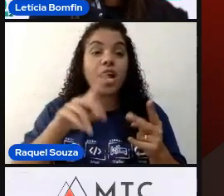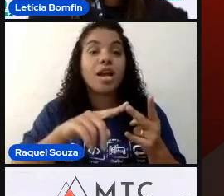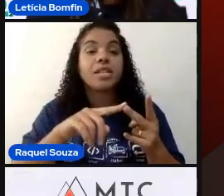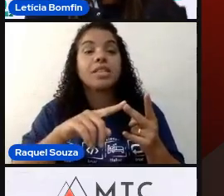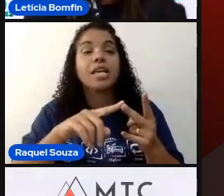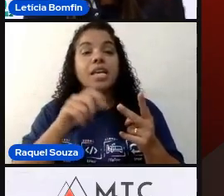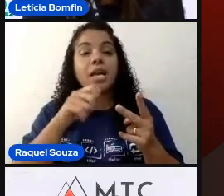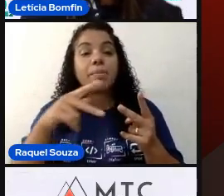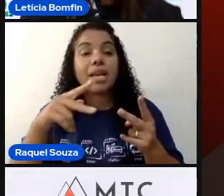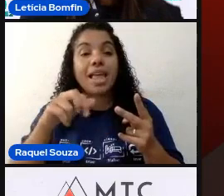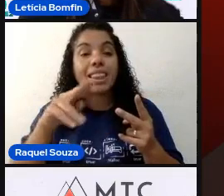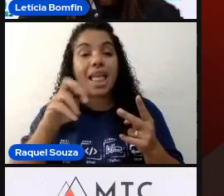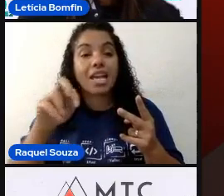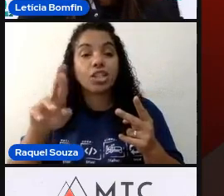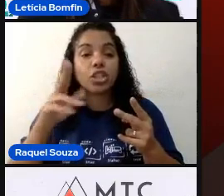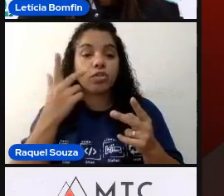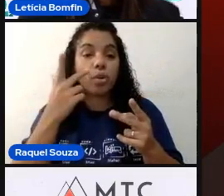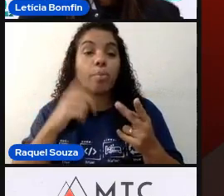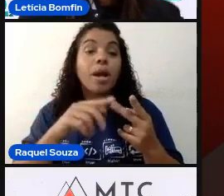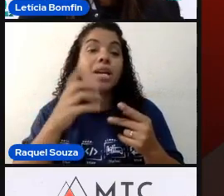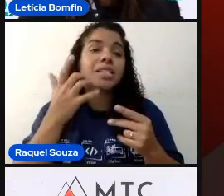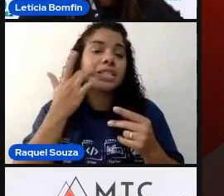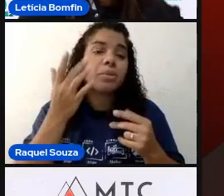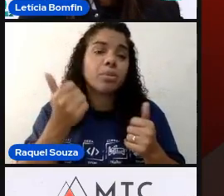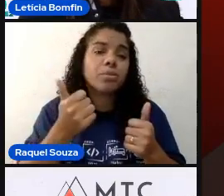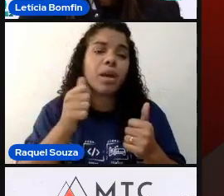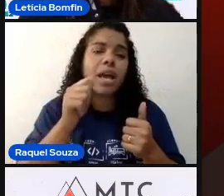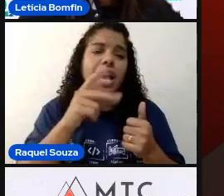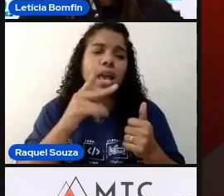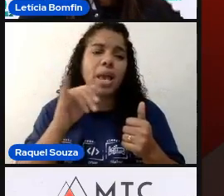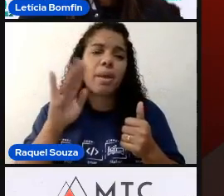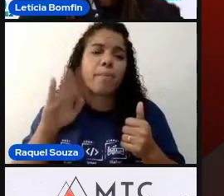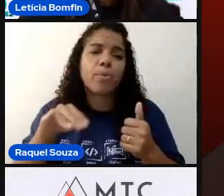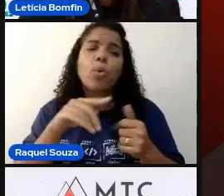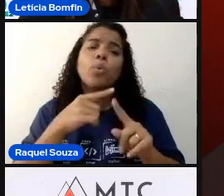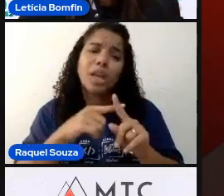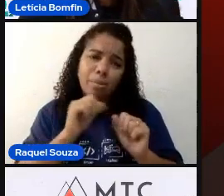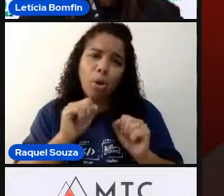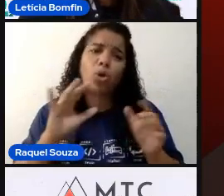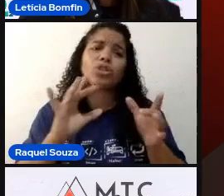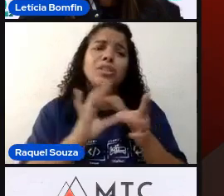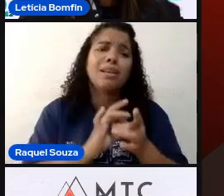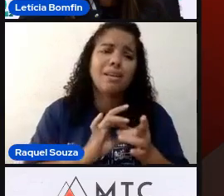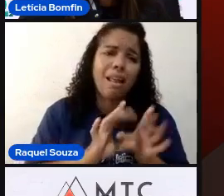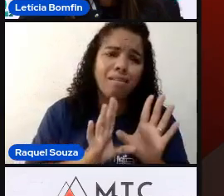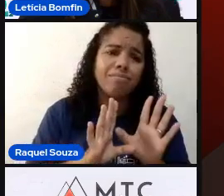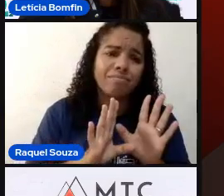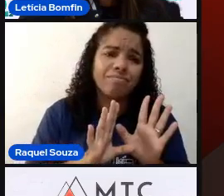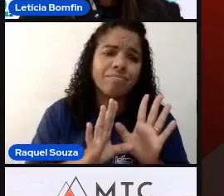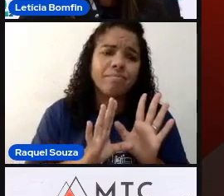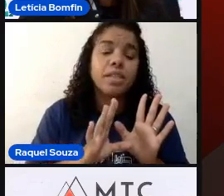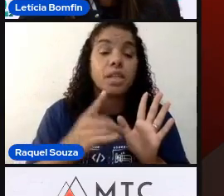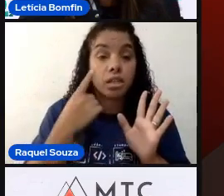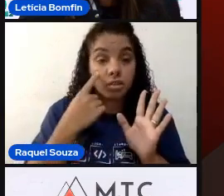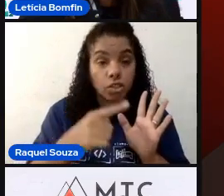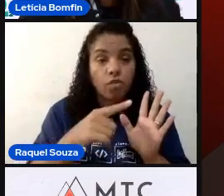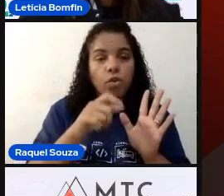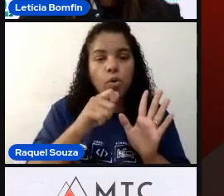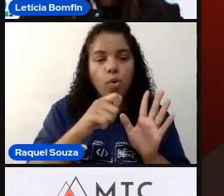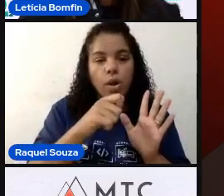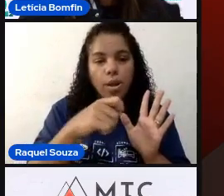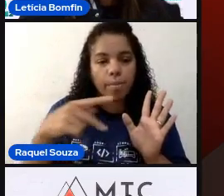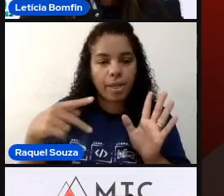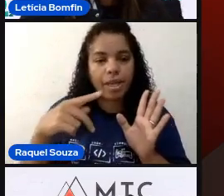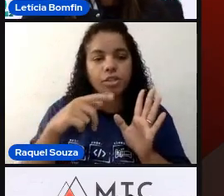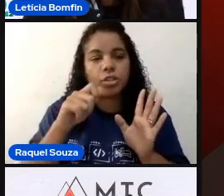possibilidade é o Appium. Porque o Appium, ele pode integrar, como a gente viu, tanto com o aplicativo Flutter